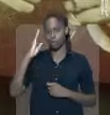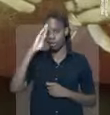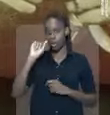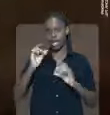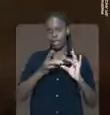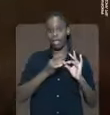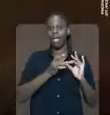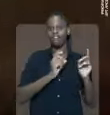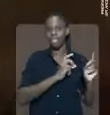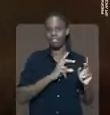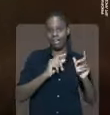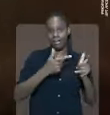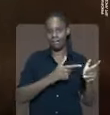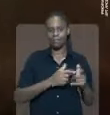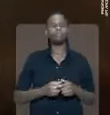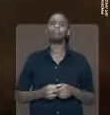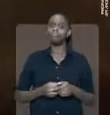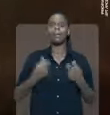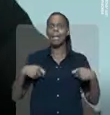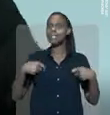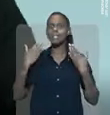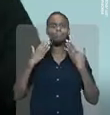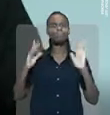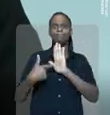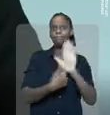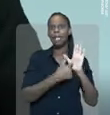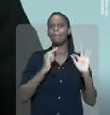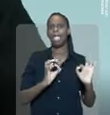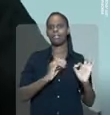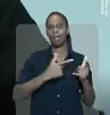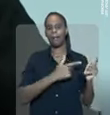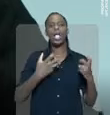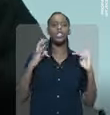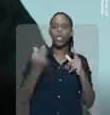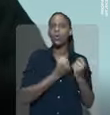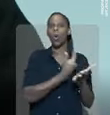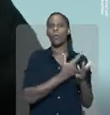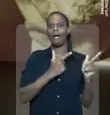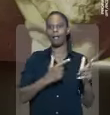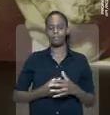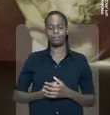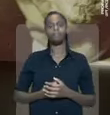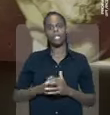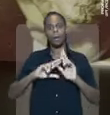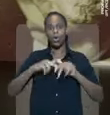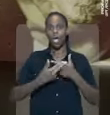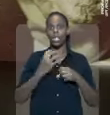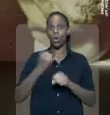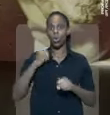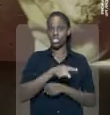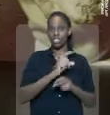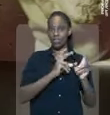Bolsonaro é ligado à indústria das armas. É escancarar a questão do armamento aqui. Eu quero todo mundo armado. É visando o lucro